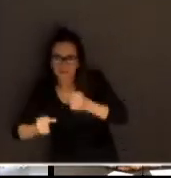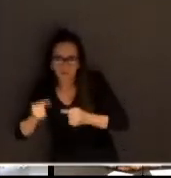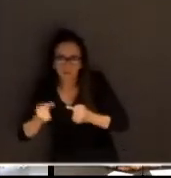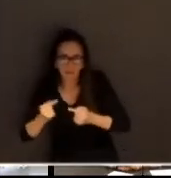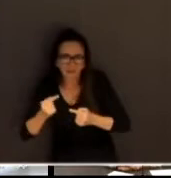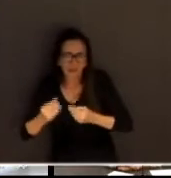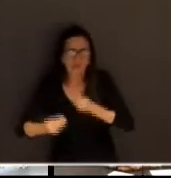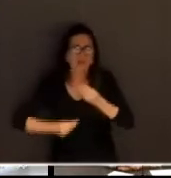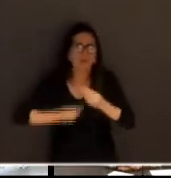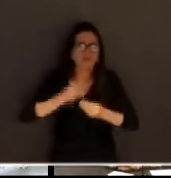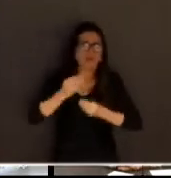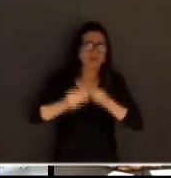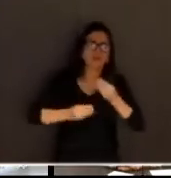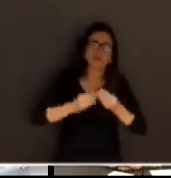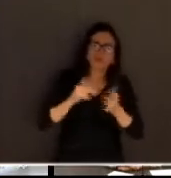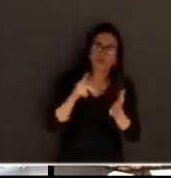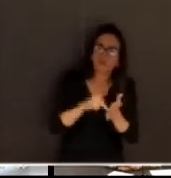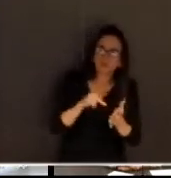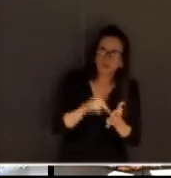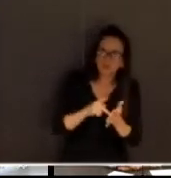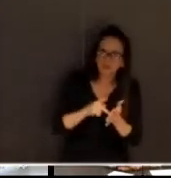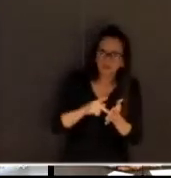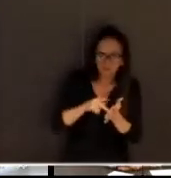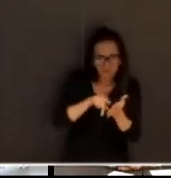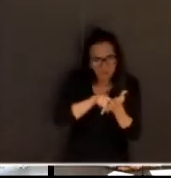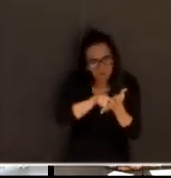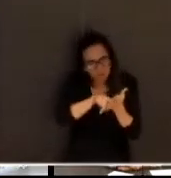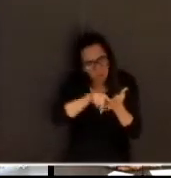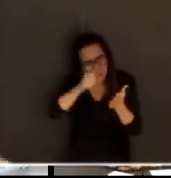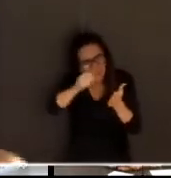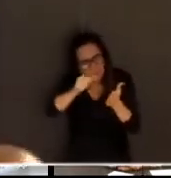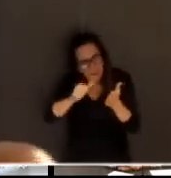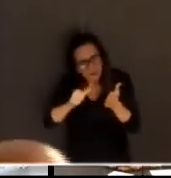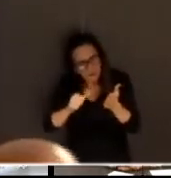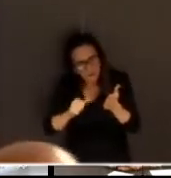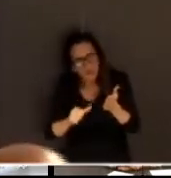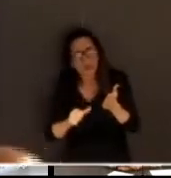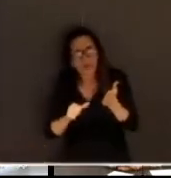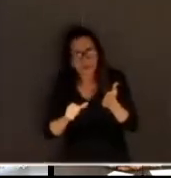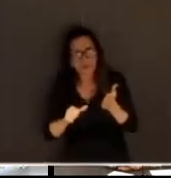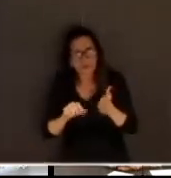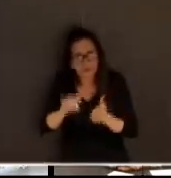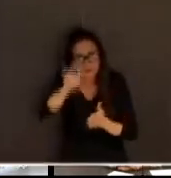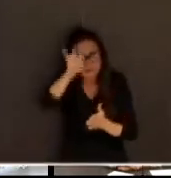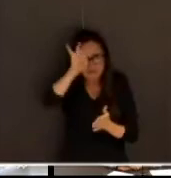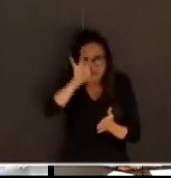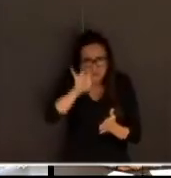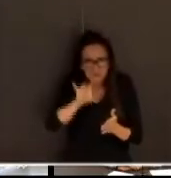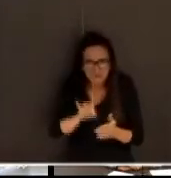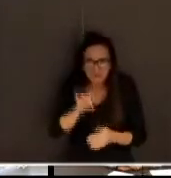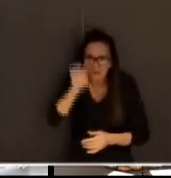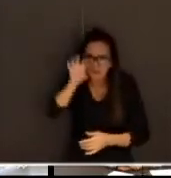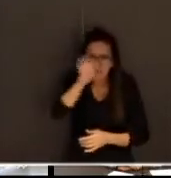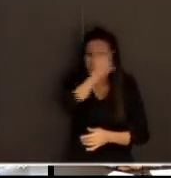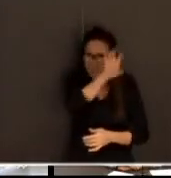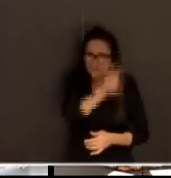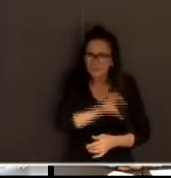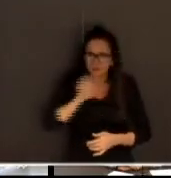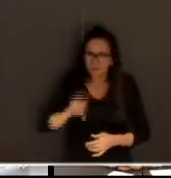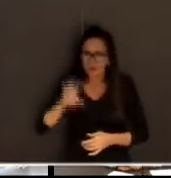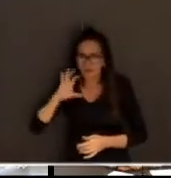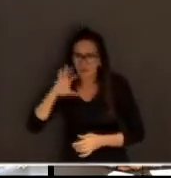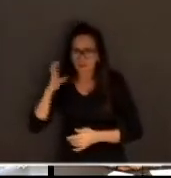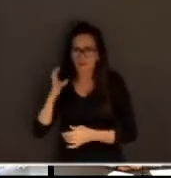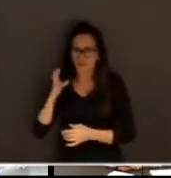quando formos ter a análise dos recursos, dos procedimentos que cada comarca adotou. Nós não estamos